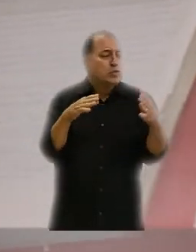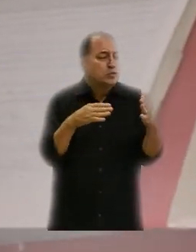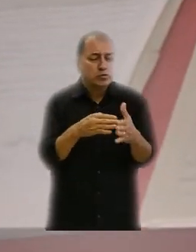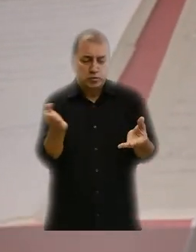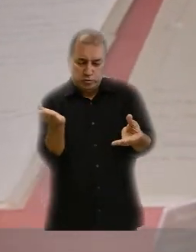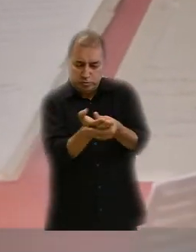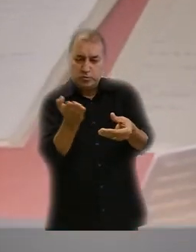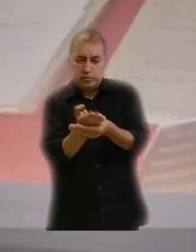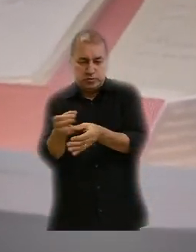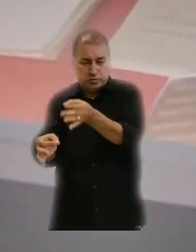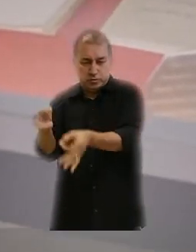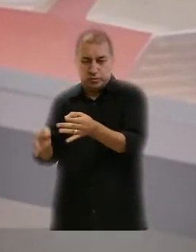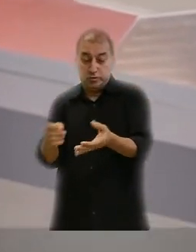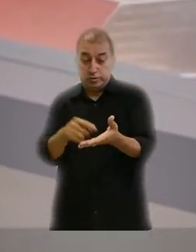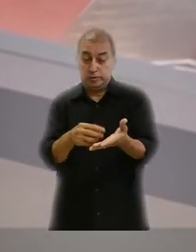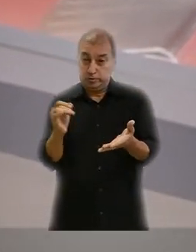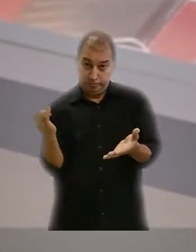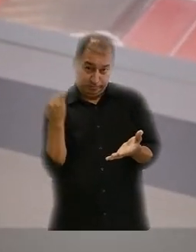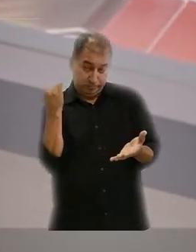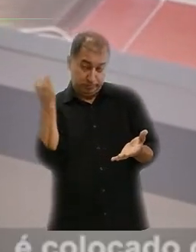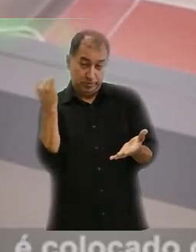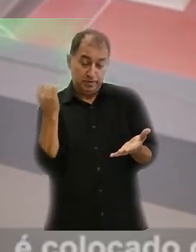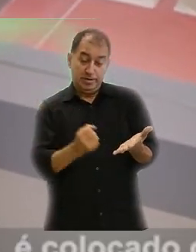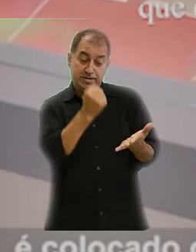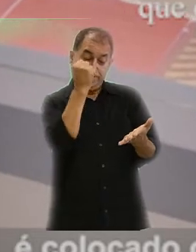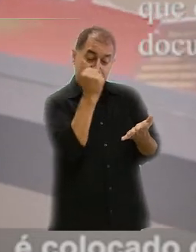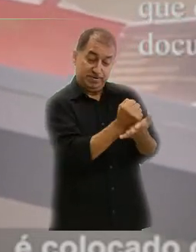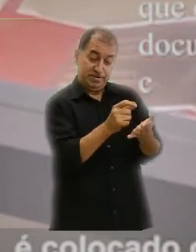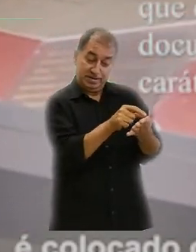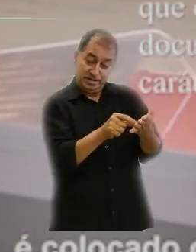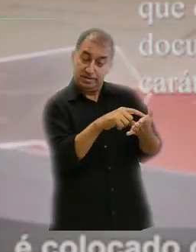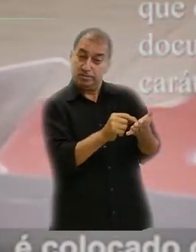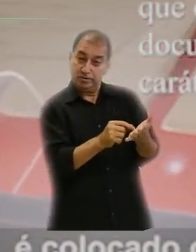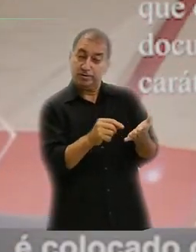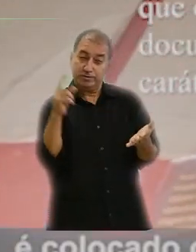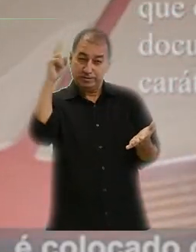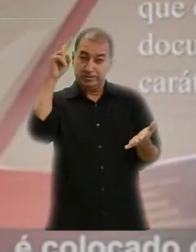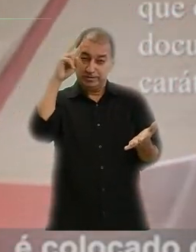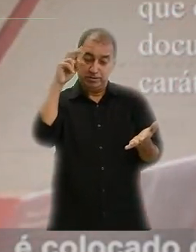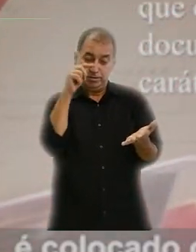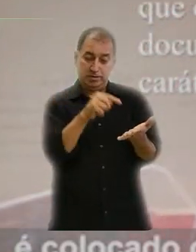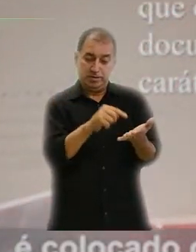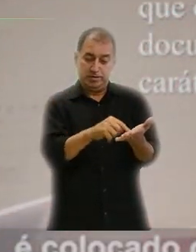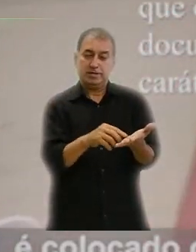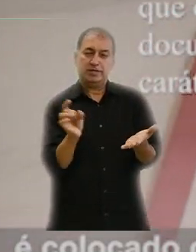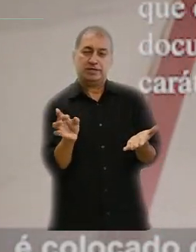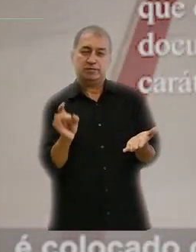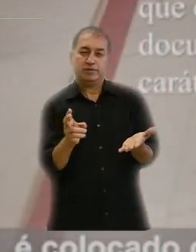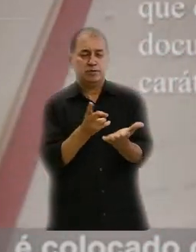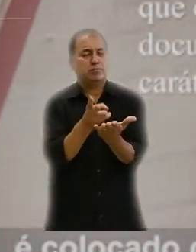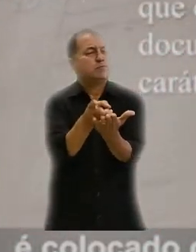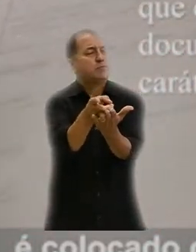todos os processos judiciais considerados históricos, é colocado o selo do acervo histórico, que os torna documentos de